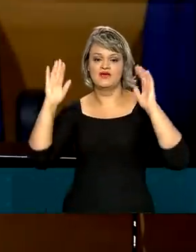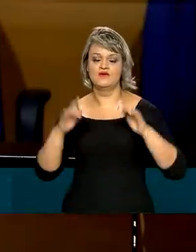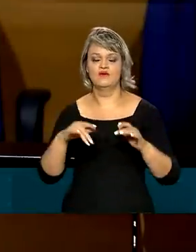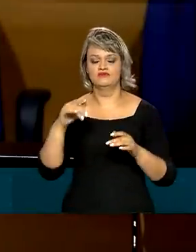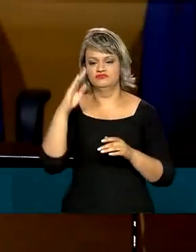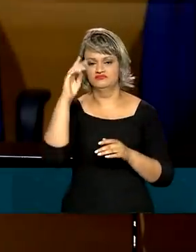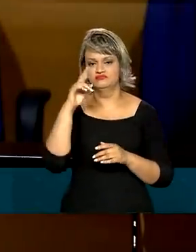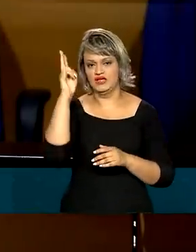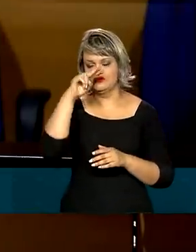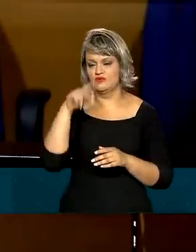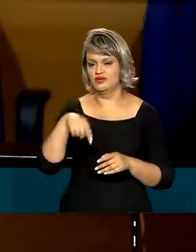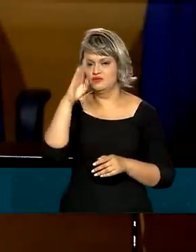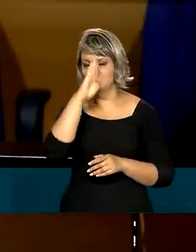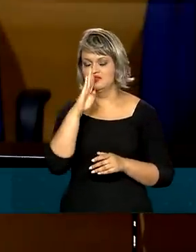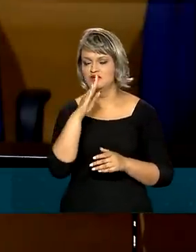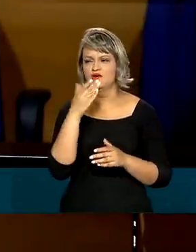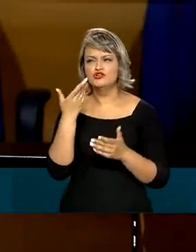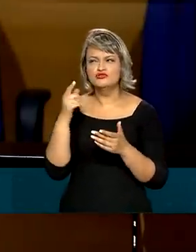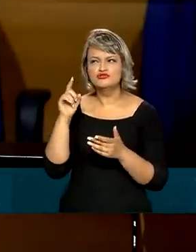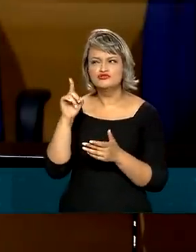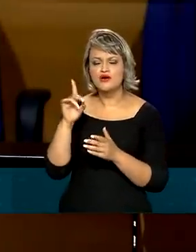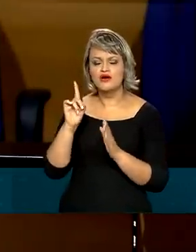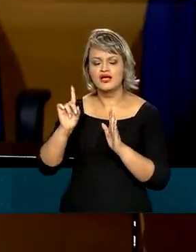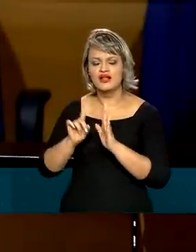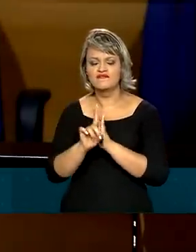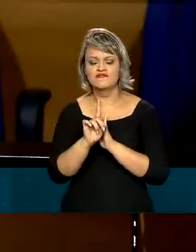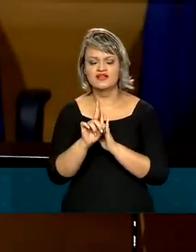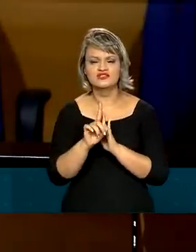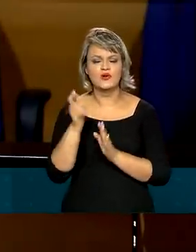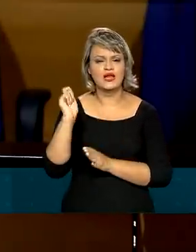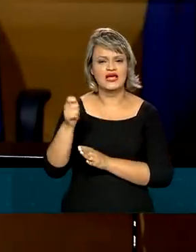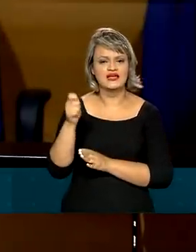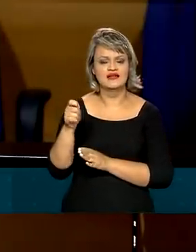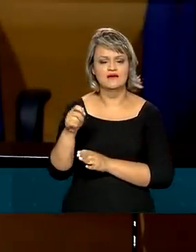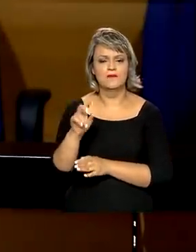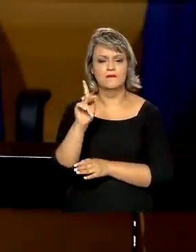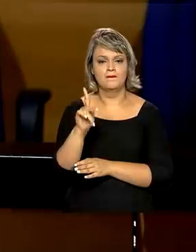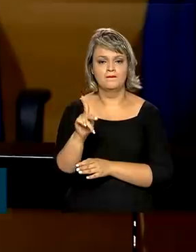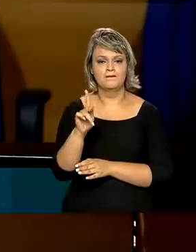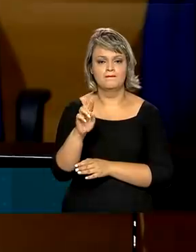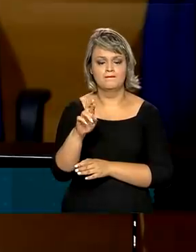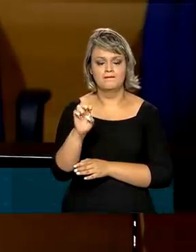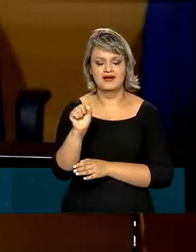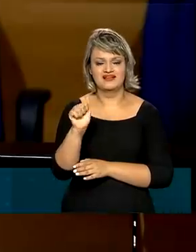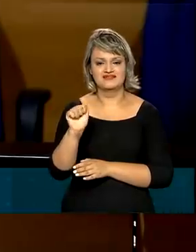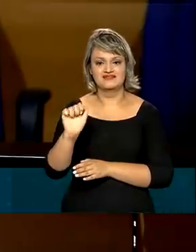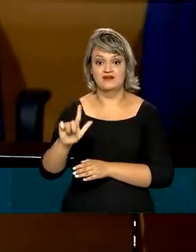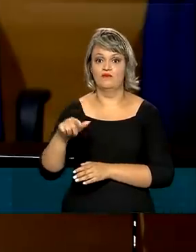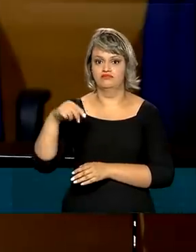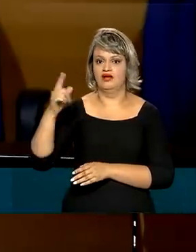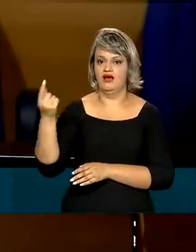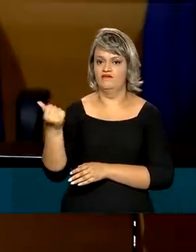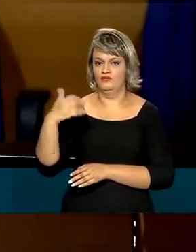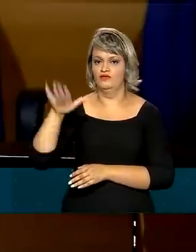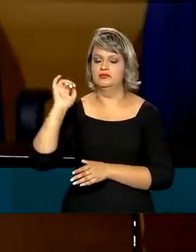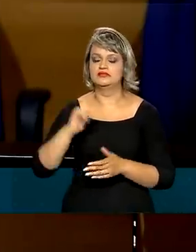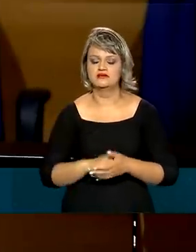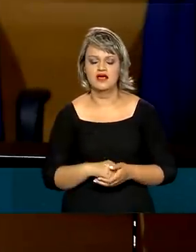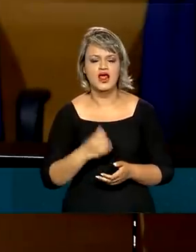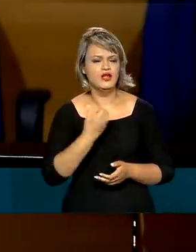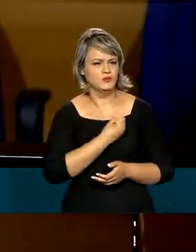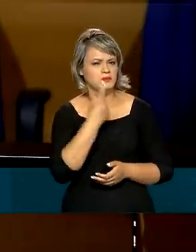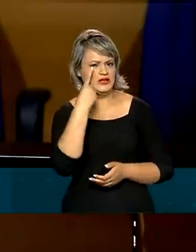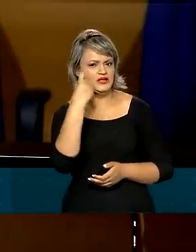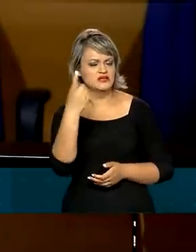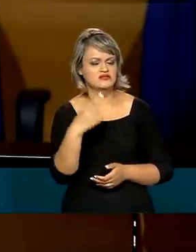história do Brasil. Só ficamos atrás do leilão do pré-sal. Aqui tem uns números interessantes que a gente